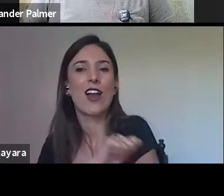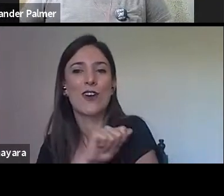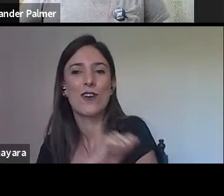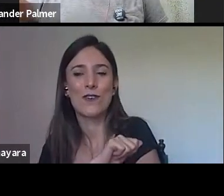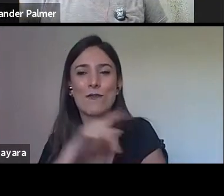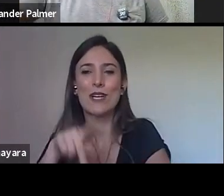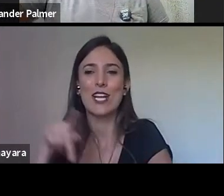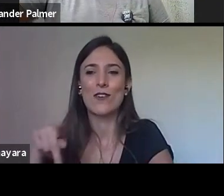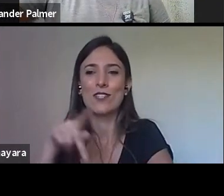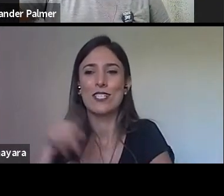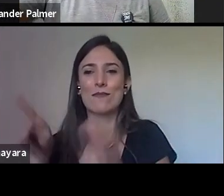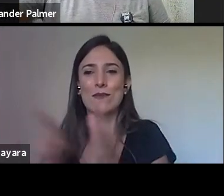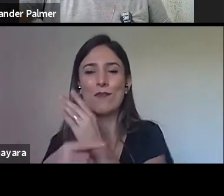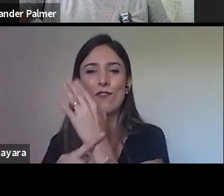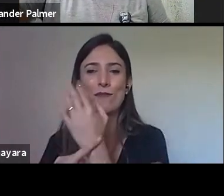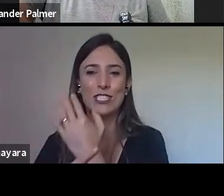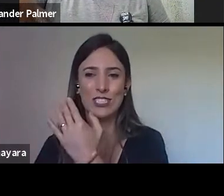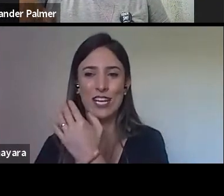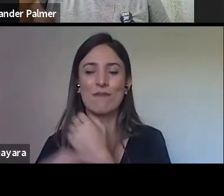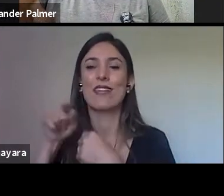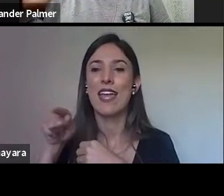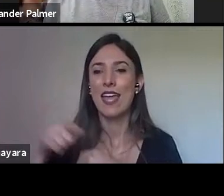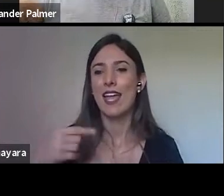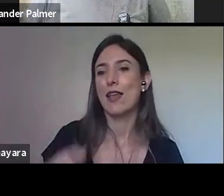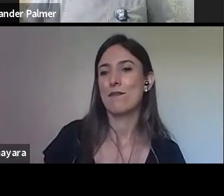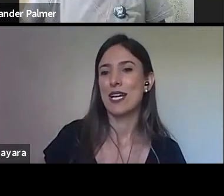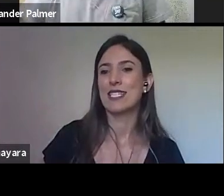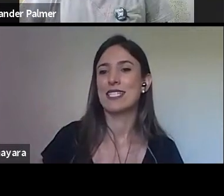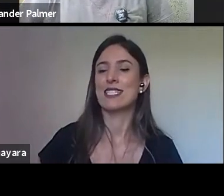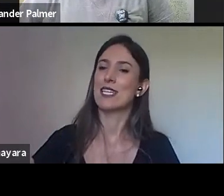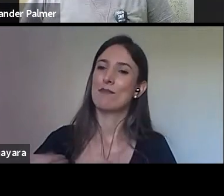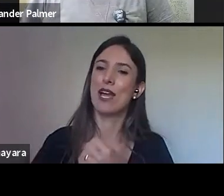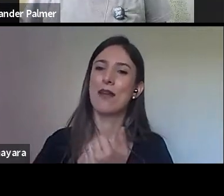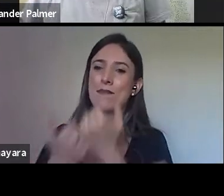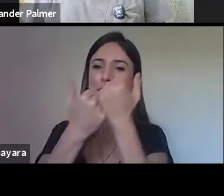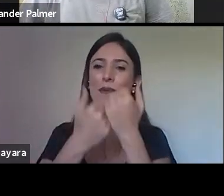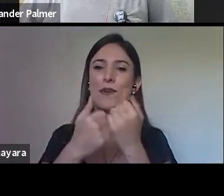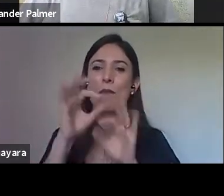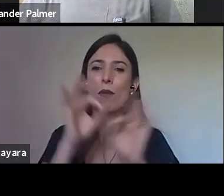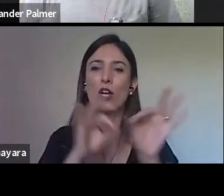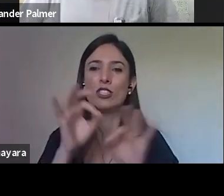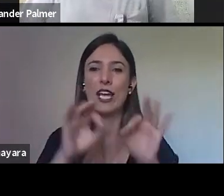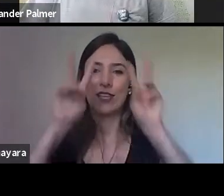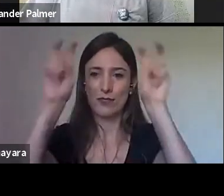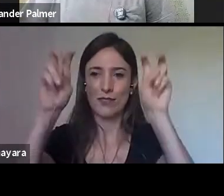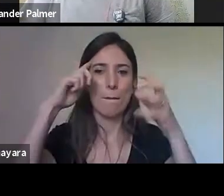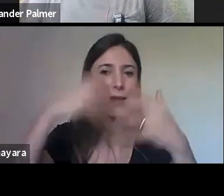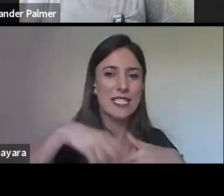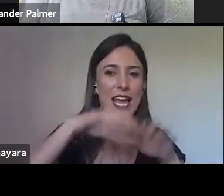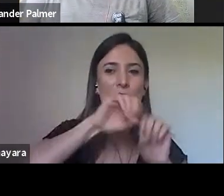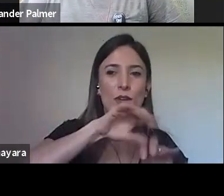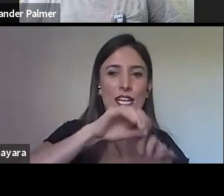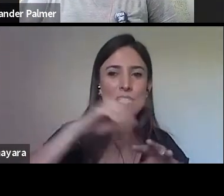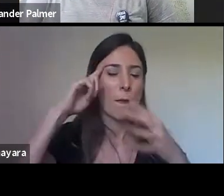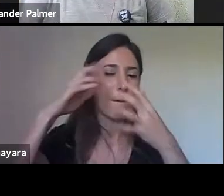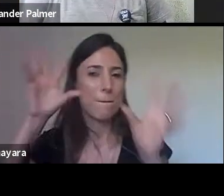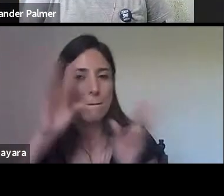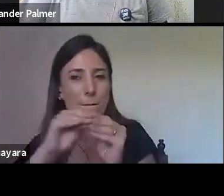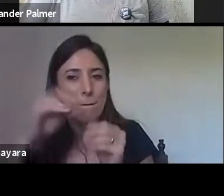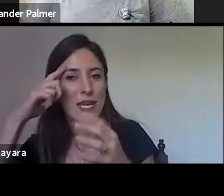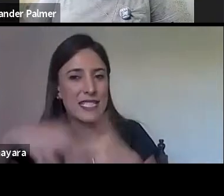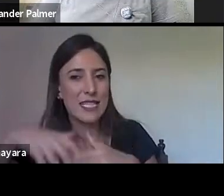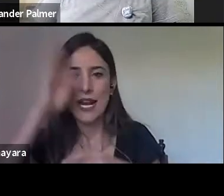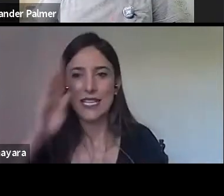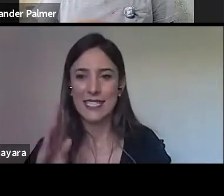da UFMG e é colaborador do Pensar Educação, Pensar o Brasil e que está matriculado na disciplina, bom dia, Sander,